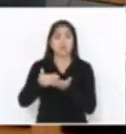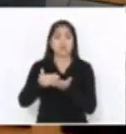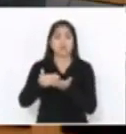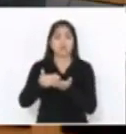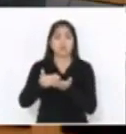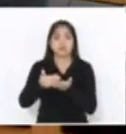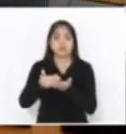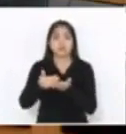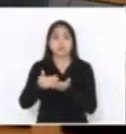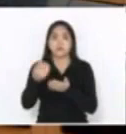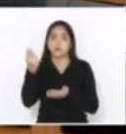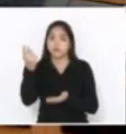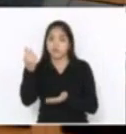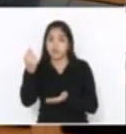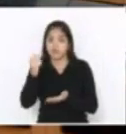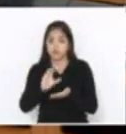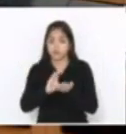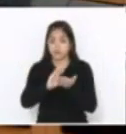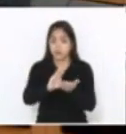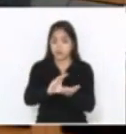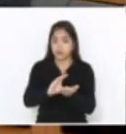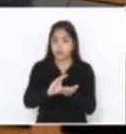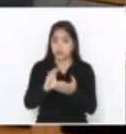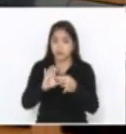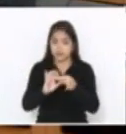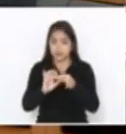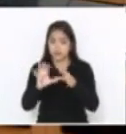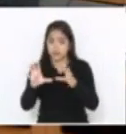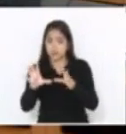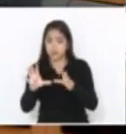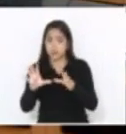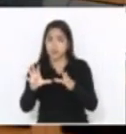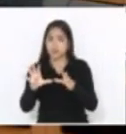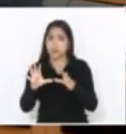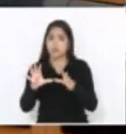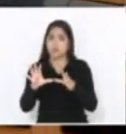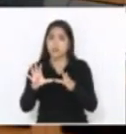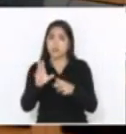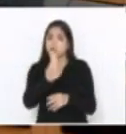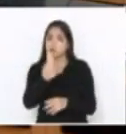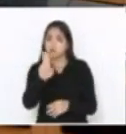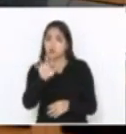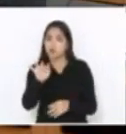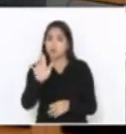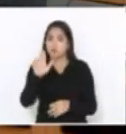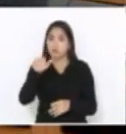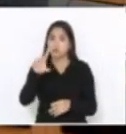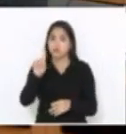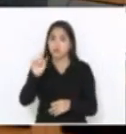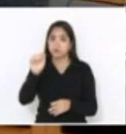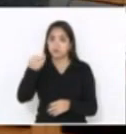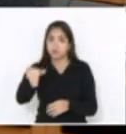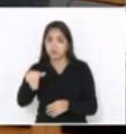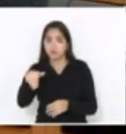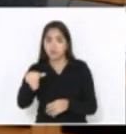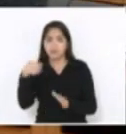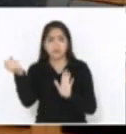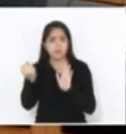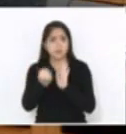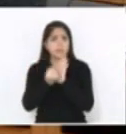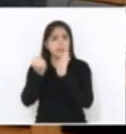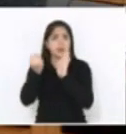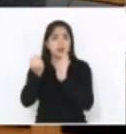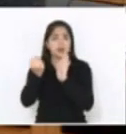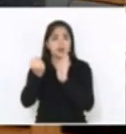fruto de um financiamento que o Estado contraiu. E o nome FUNDAM é apenas um rótulo que se deu a um